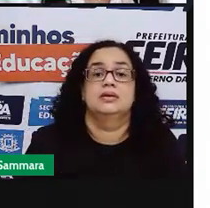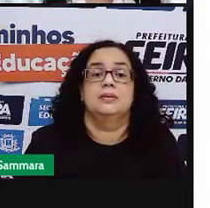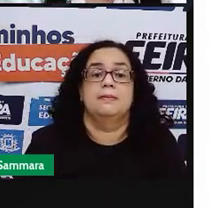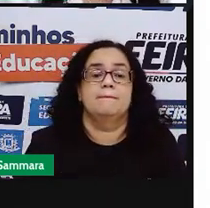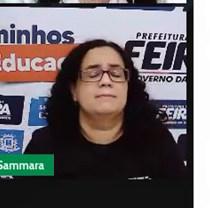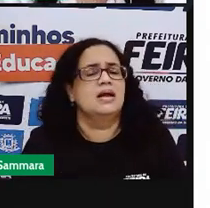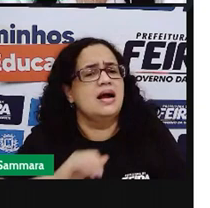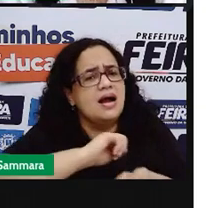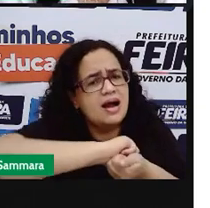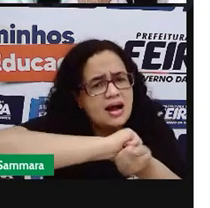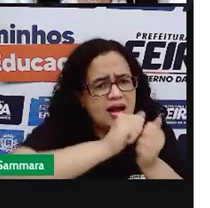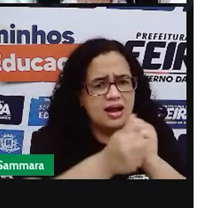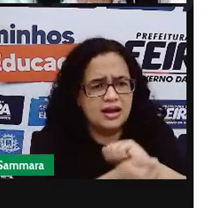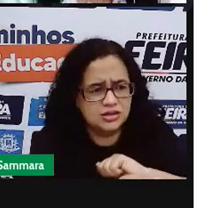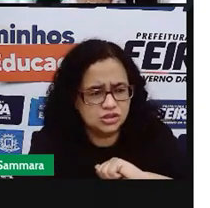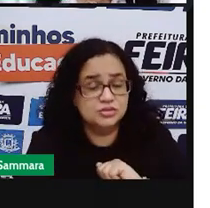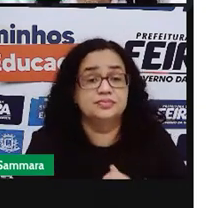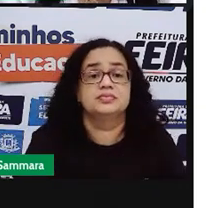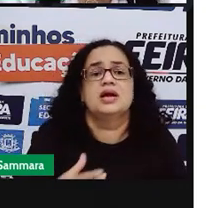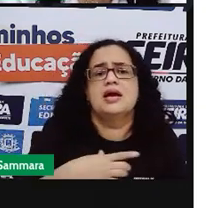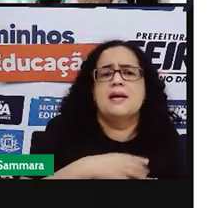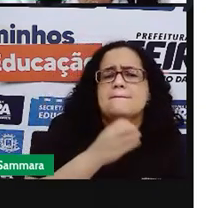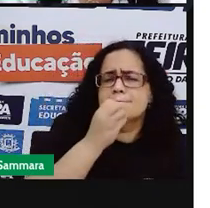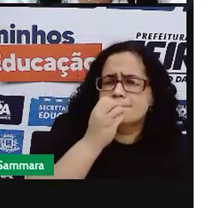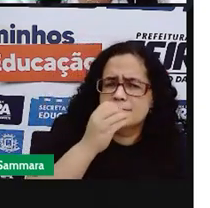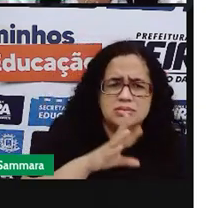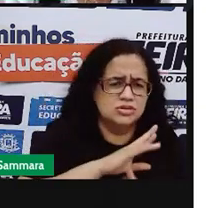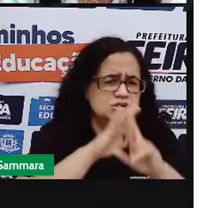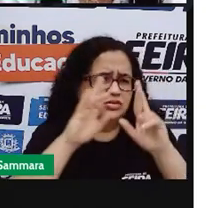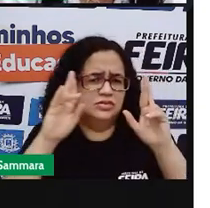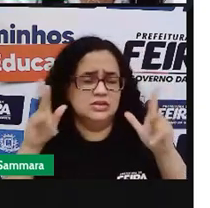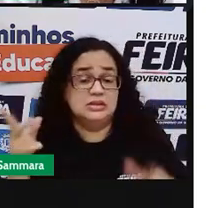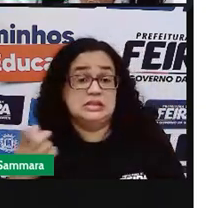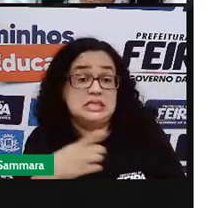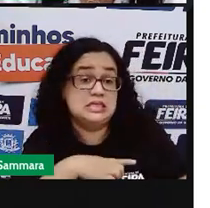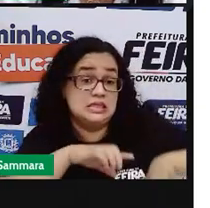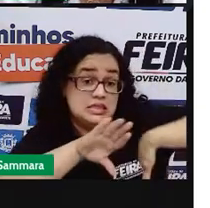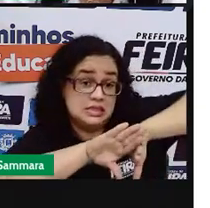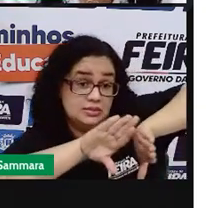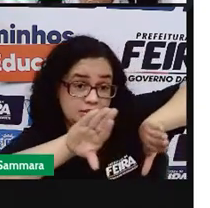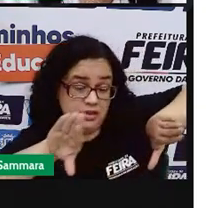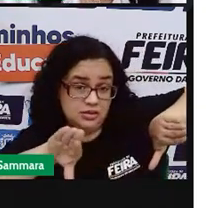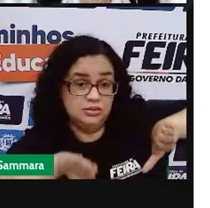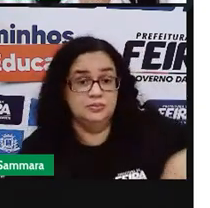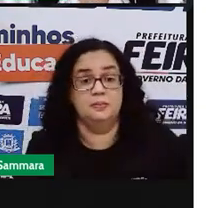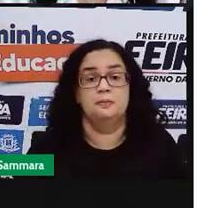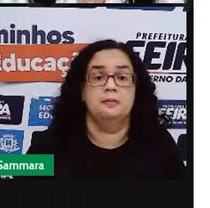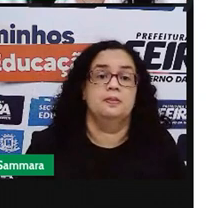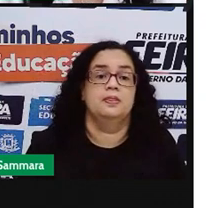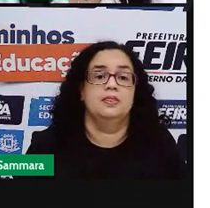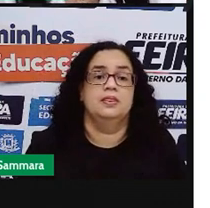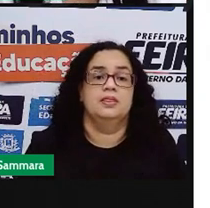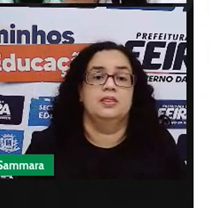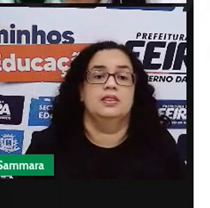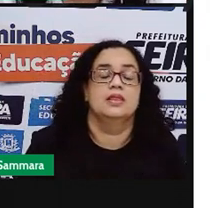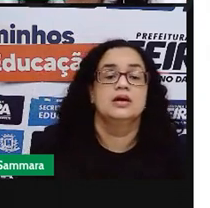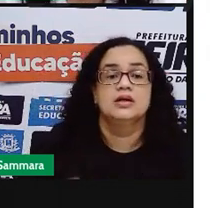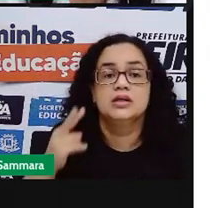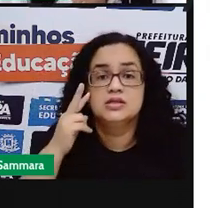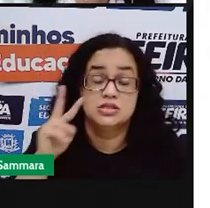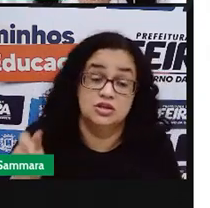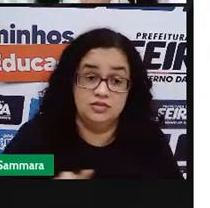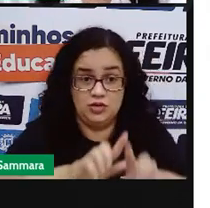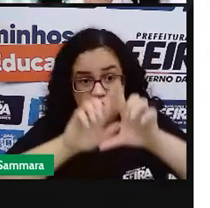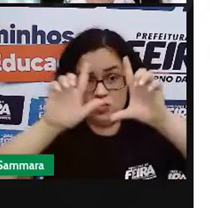A arte e a publicidade são coisas bem diferentes se estiverem separadas. Você vê um